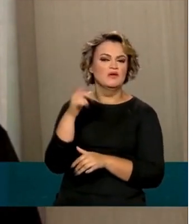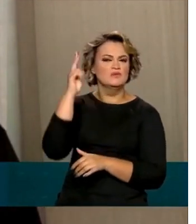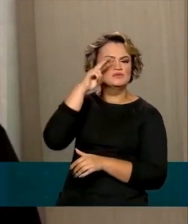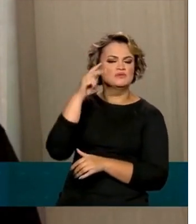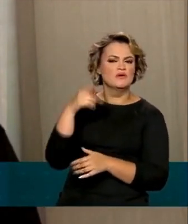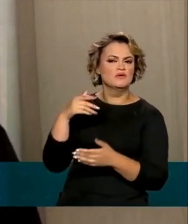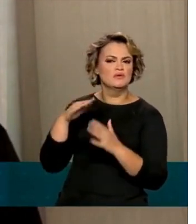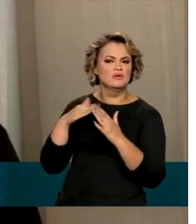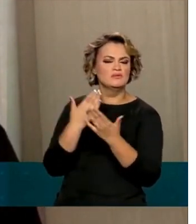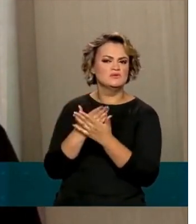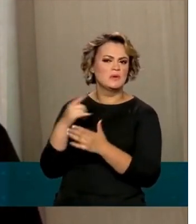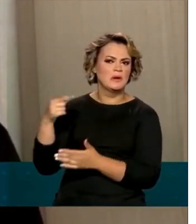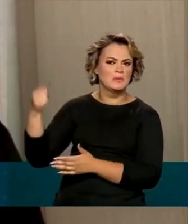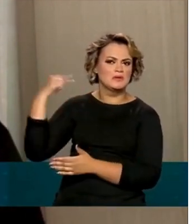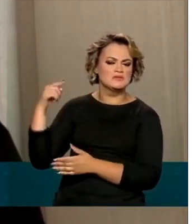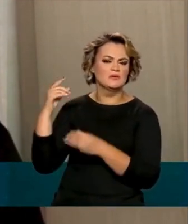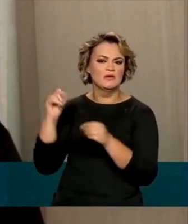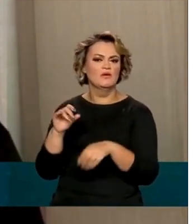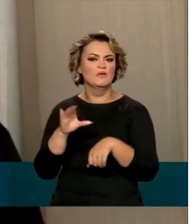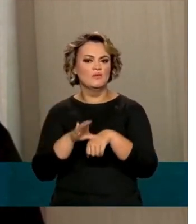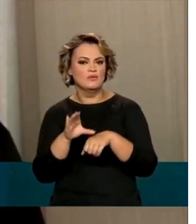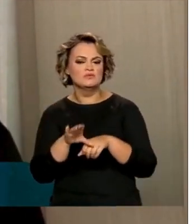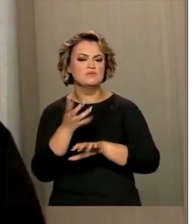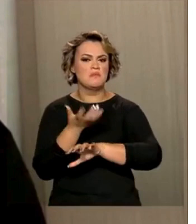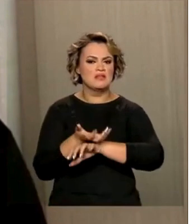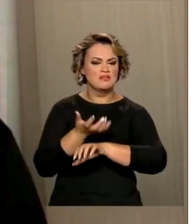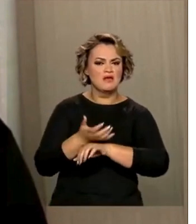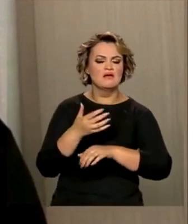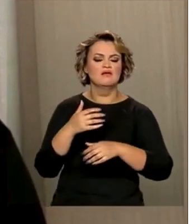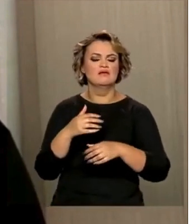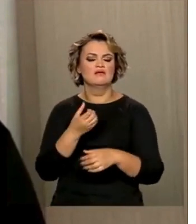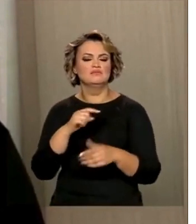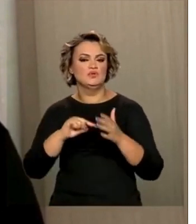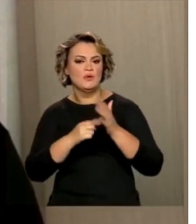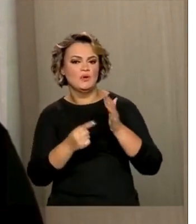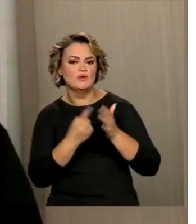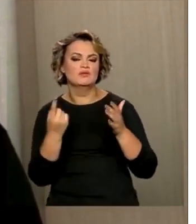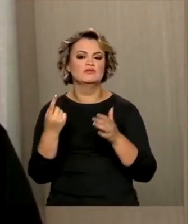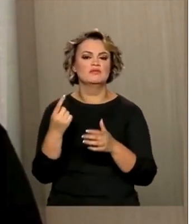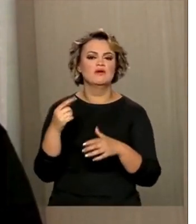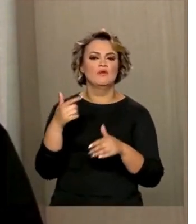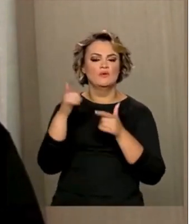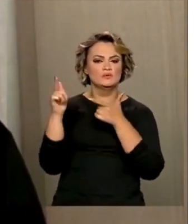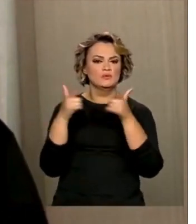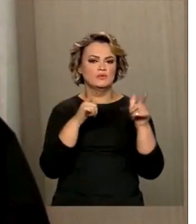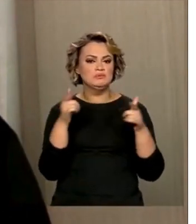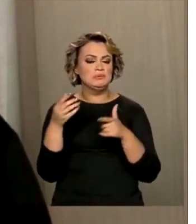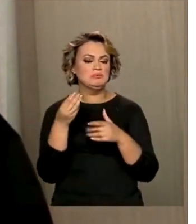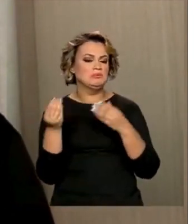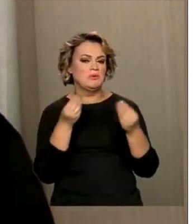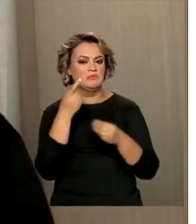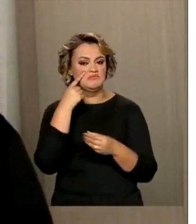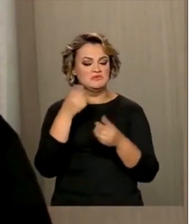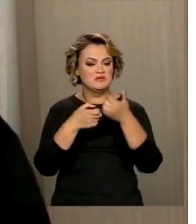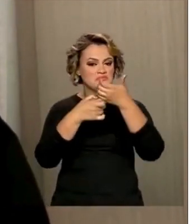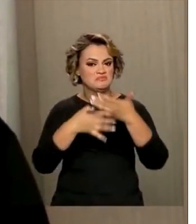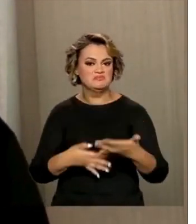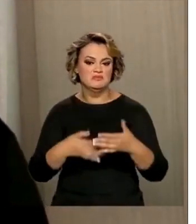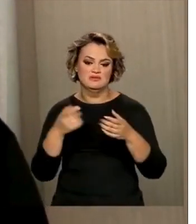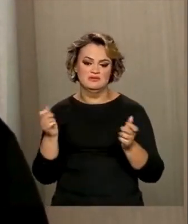escolar, como curso, disciplinas e progresso, além de outros serviços digitais entregues a estudantes e mensagens sobre